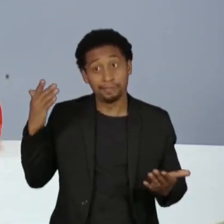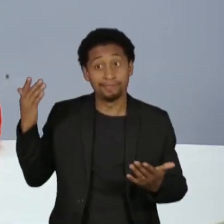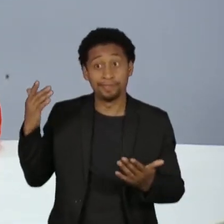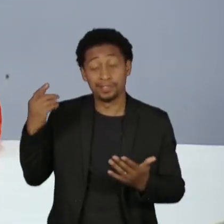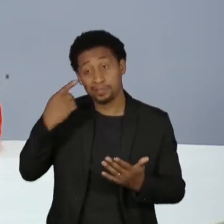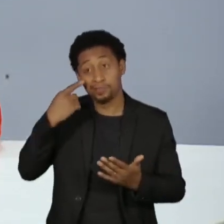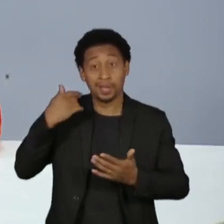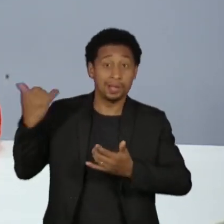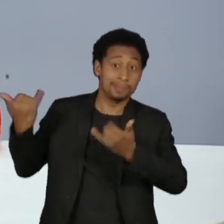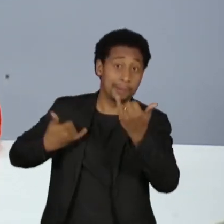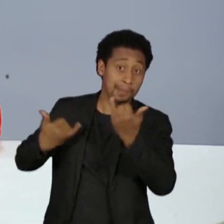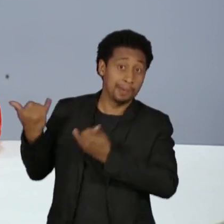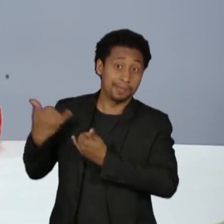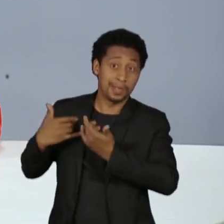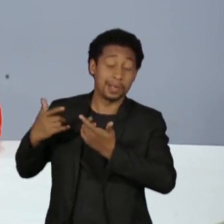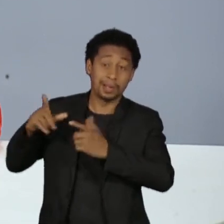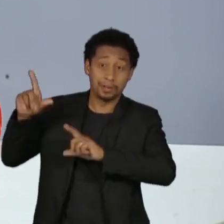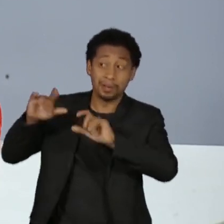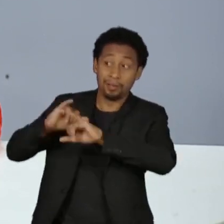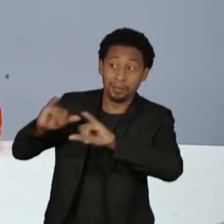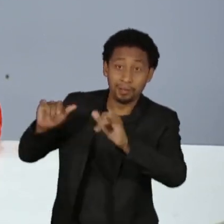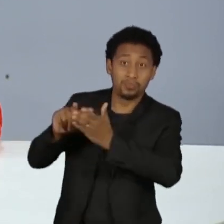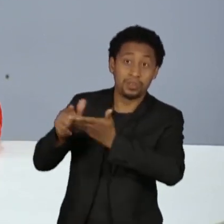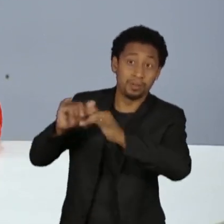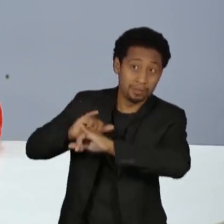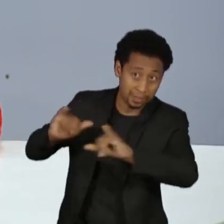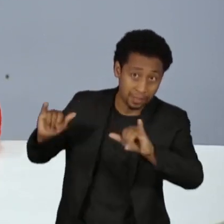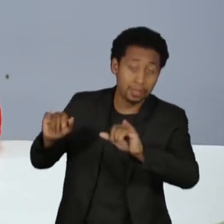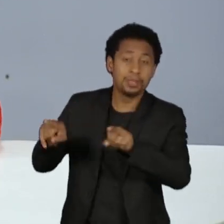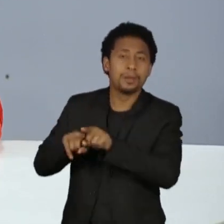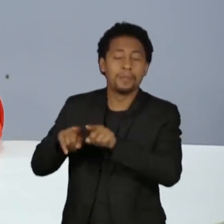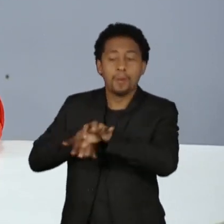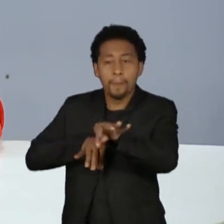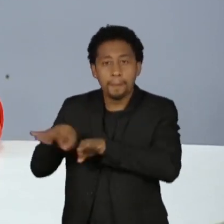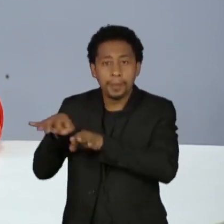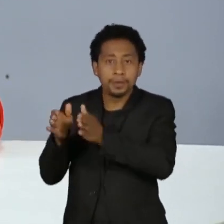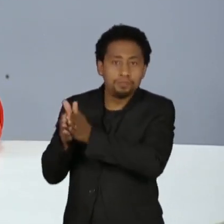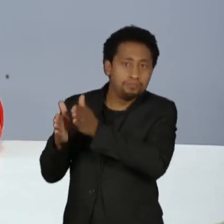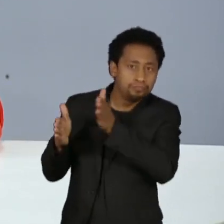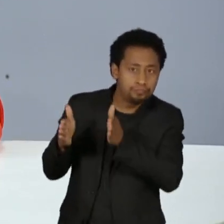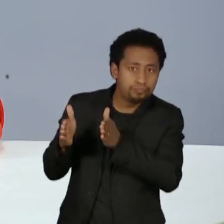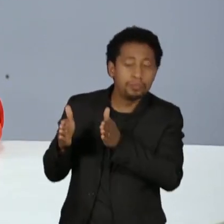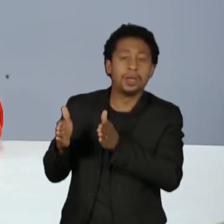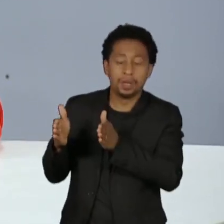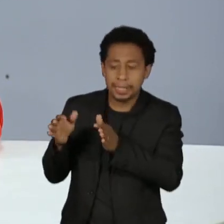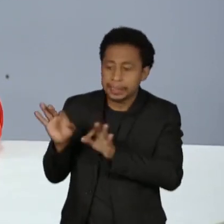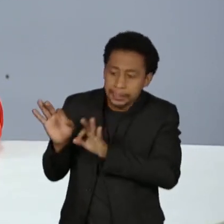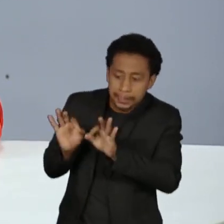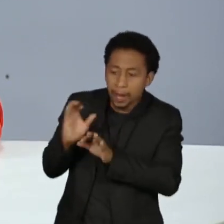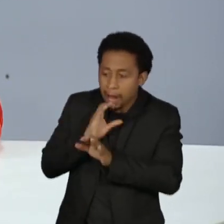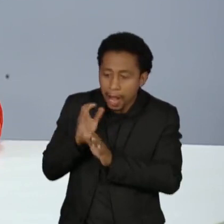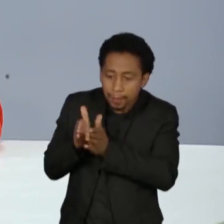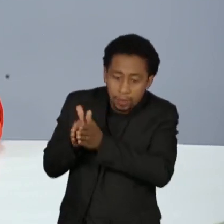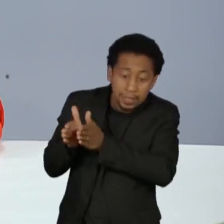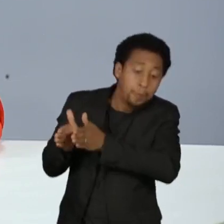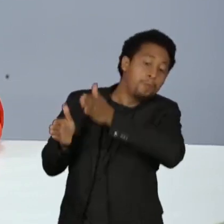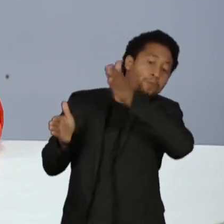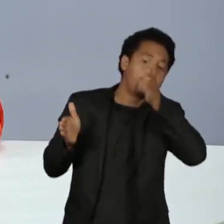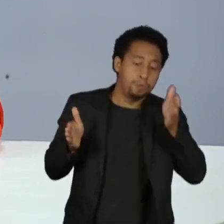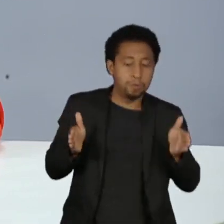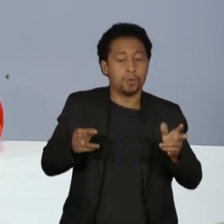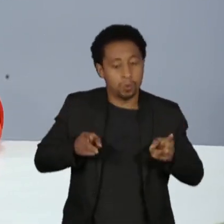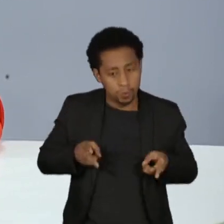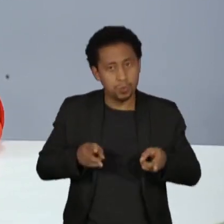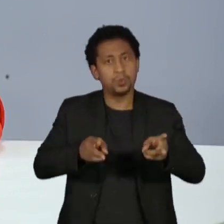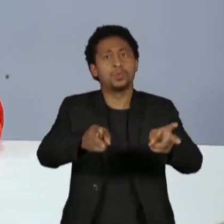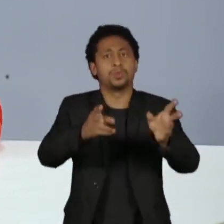E também um plano a médio e longo prazo, para que não seja algo apenas agora, emergencial e depois se